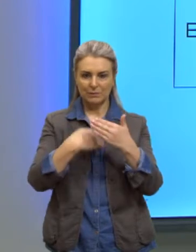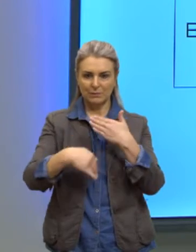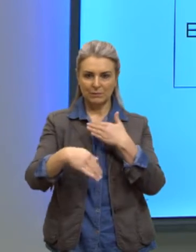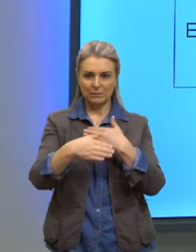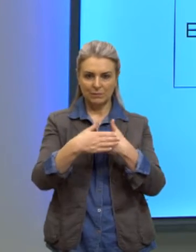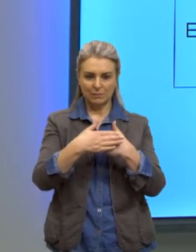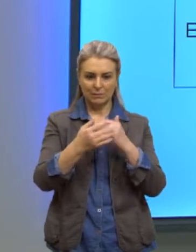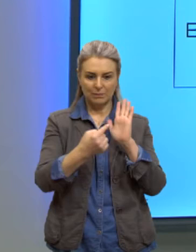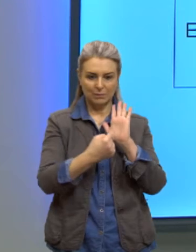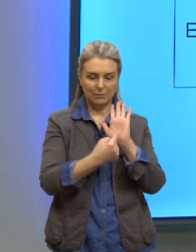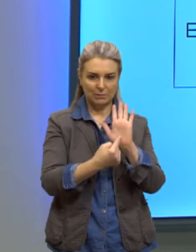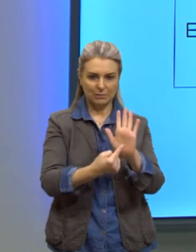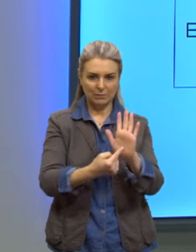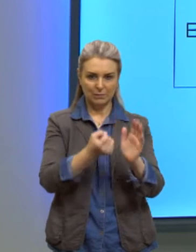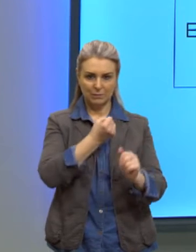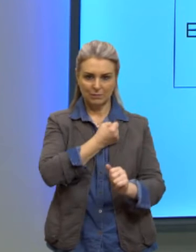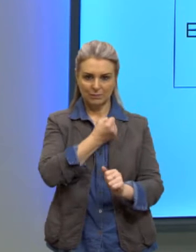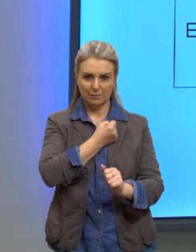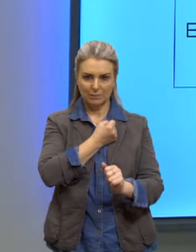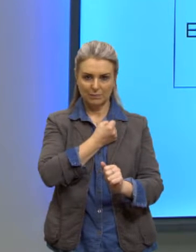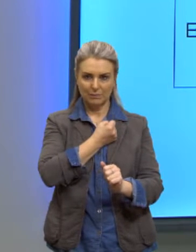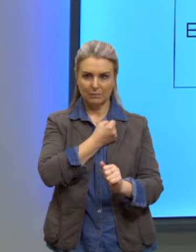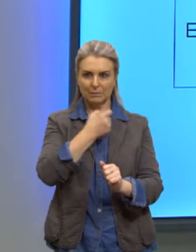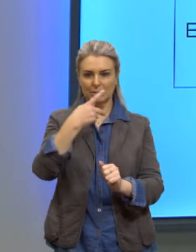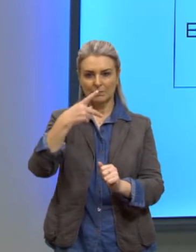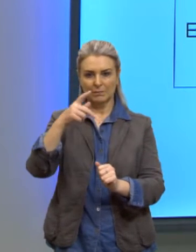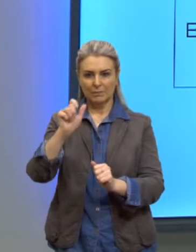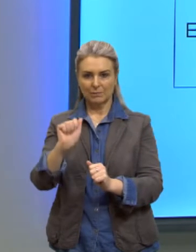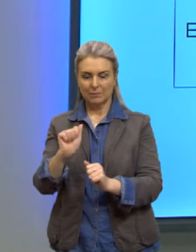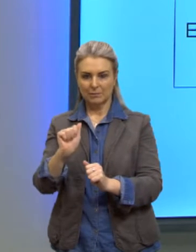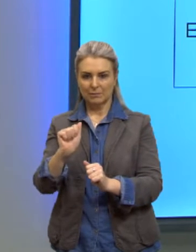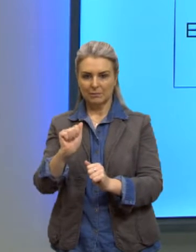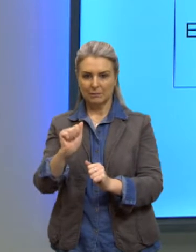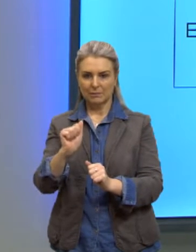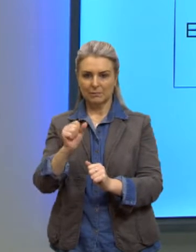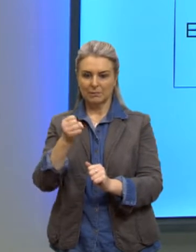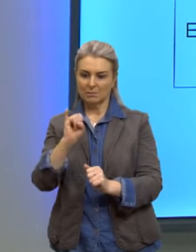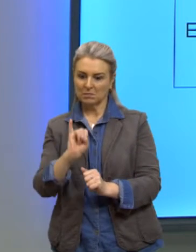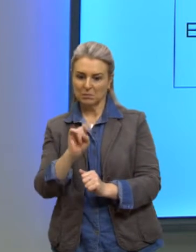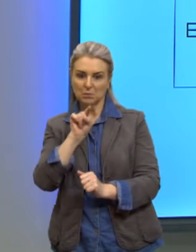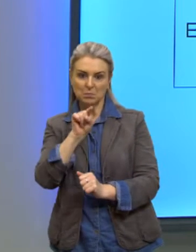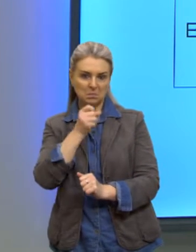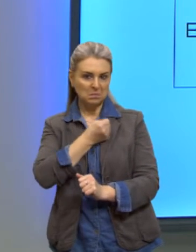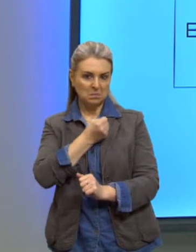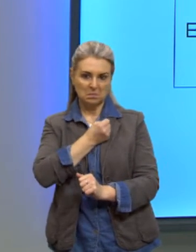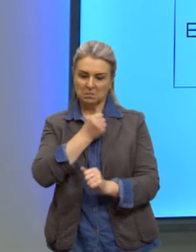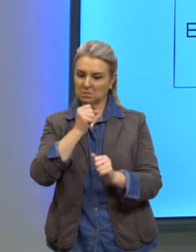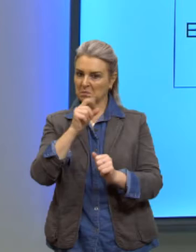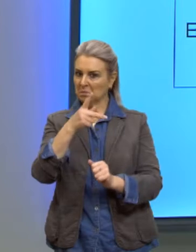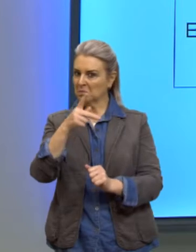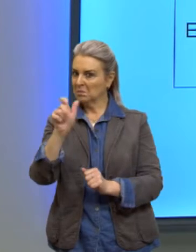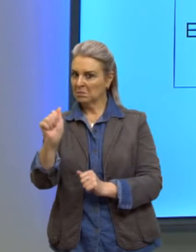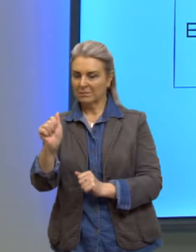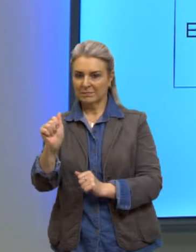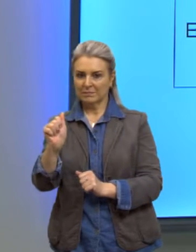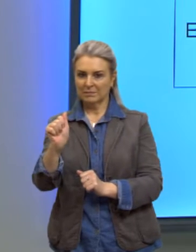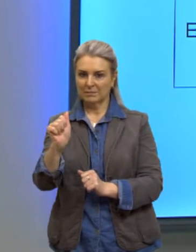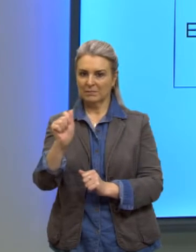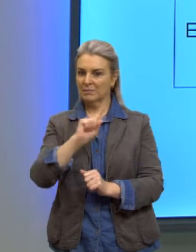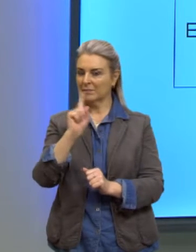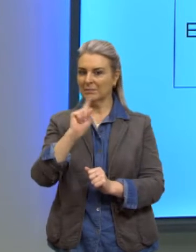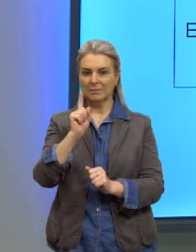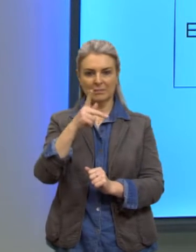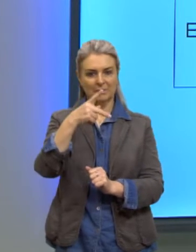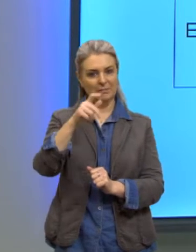apresentados na sequência estão em PA. Porque se um deles não estiver em PA, nós não podemos dizer que ela é uma progressão